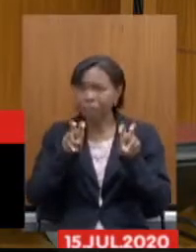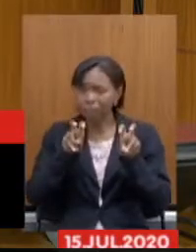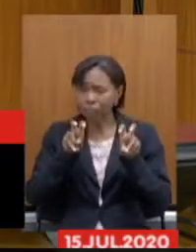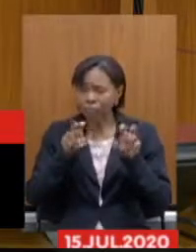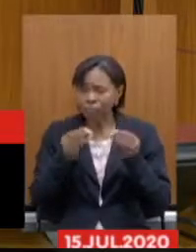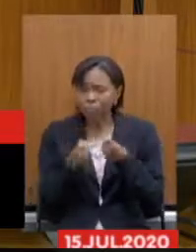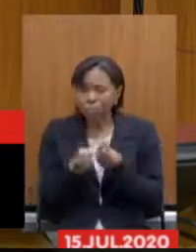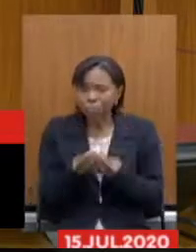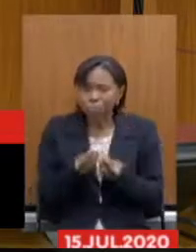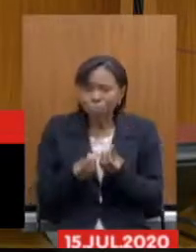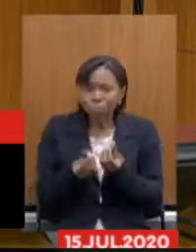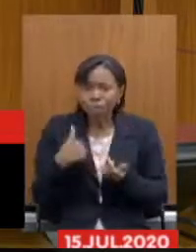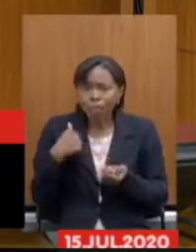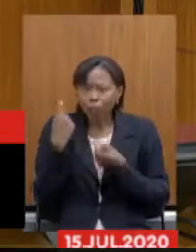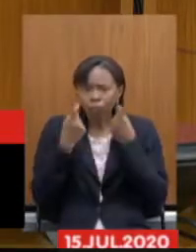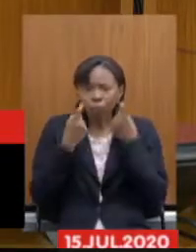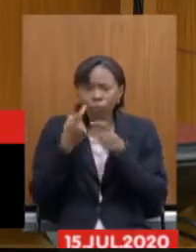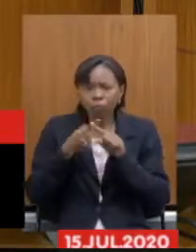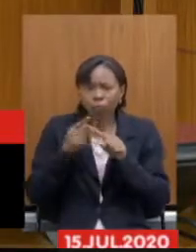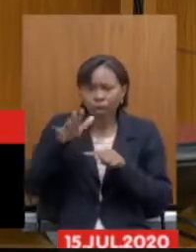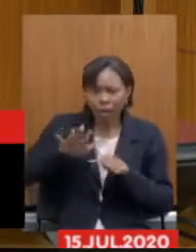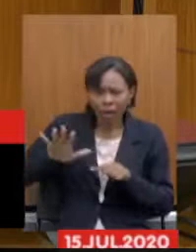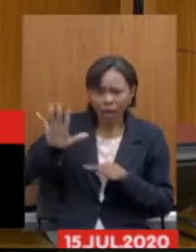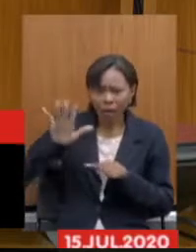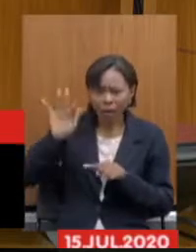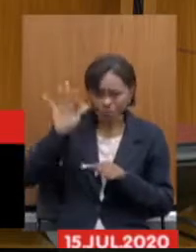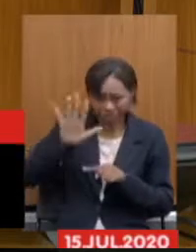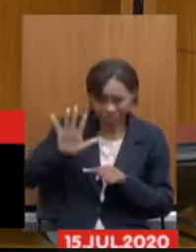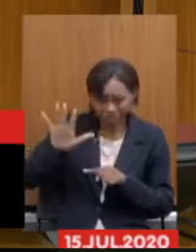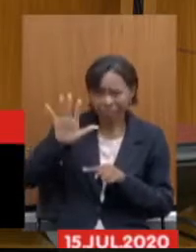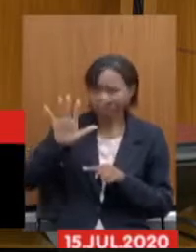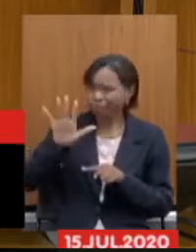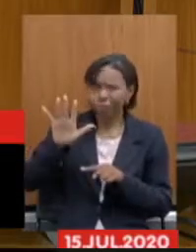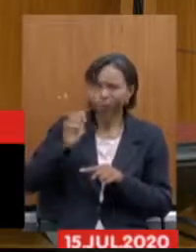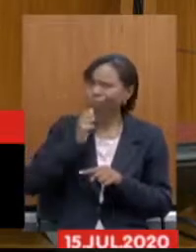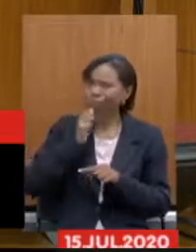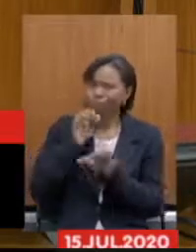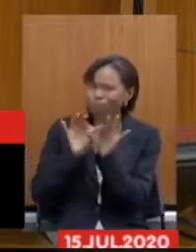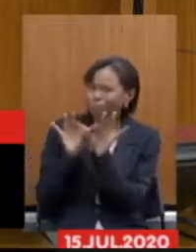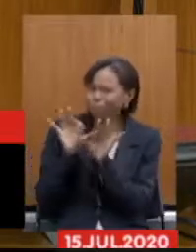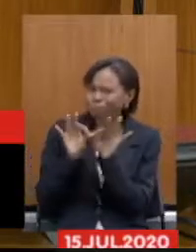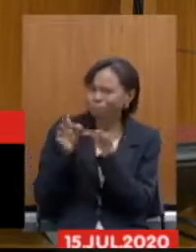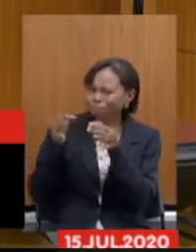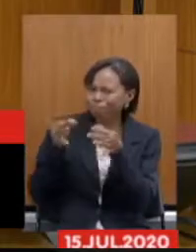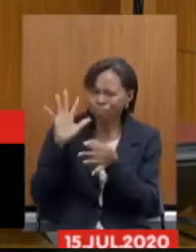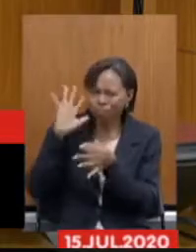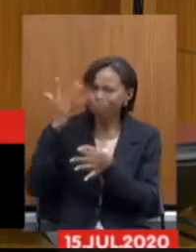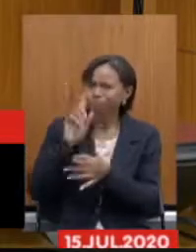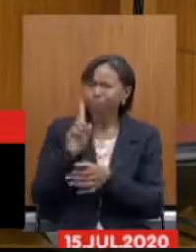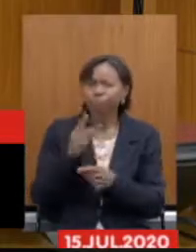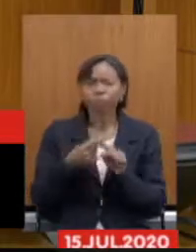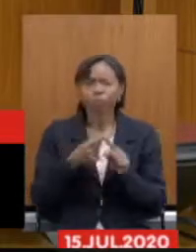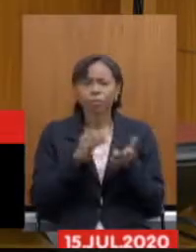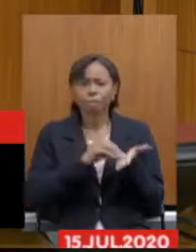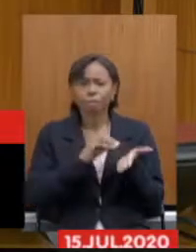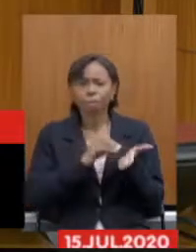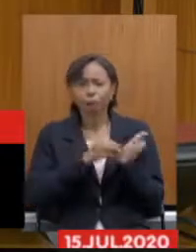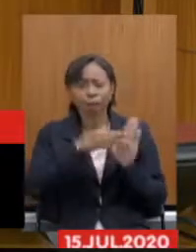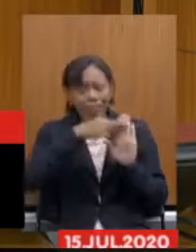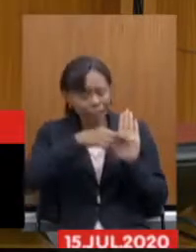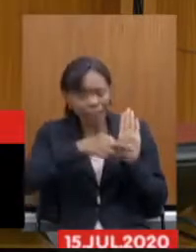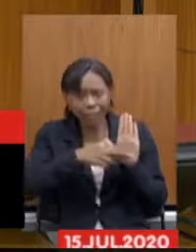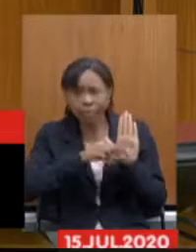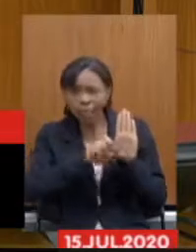e fico muito preocupado, porque no âmbito federal, deputada, isso não foi bem trabalhado, que é a completa ausência de regras de